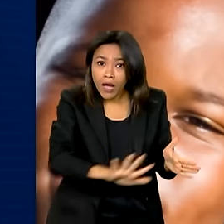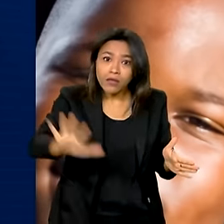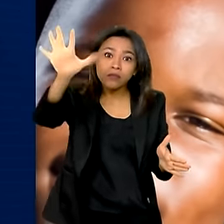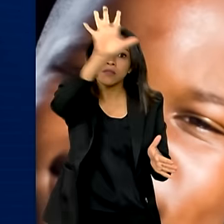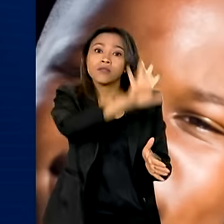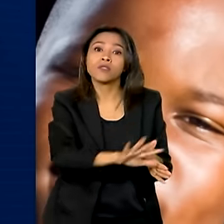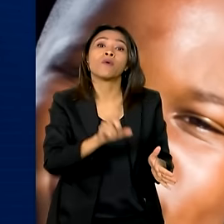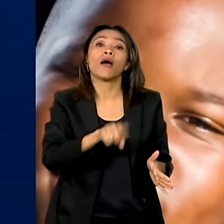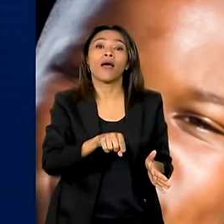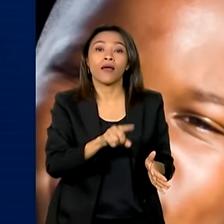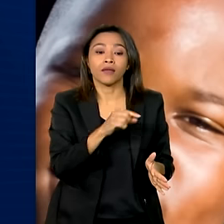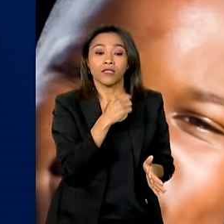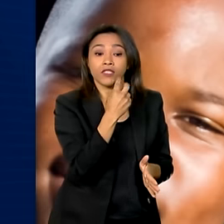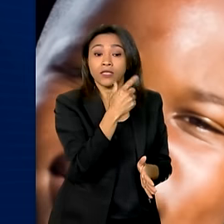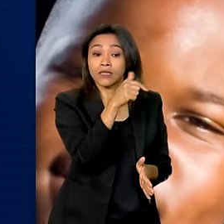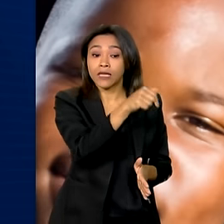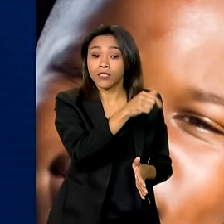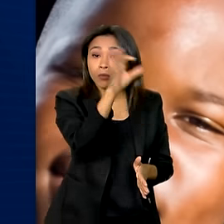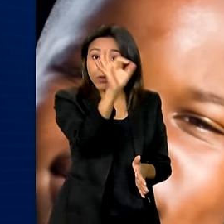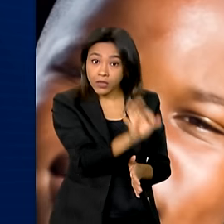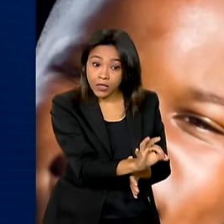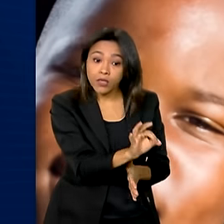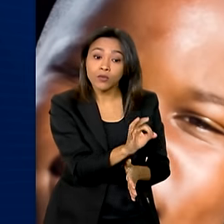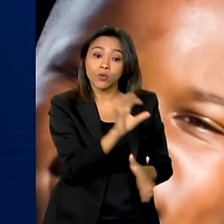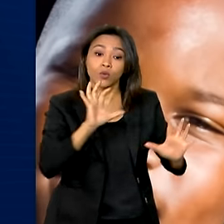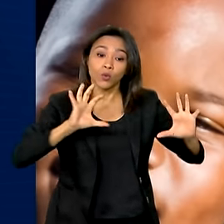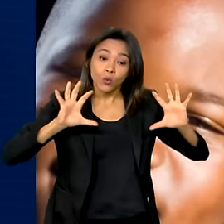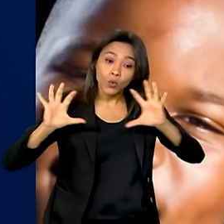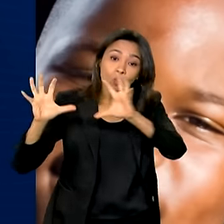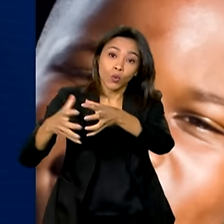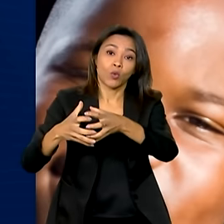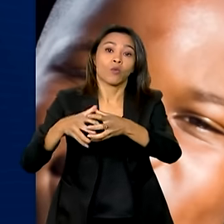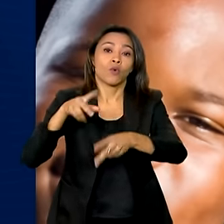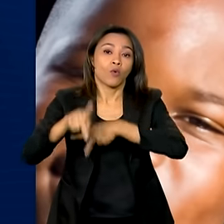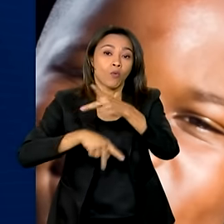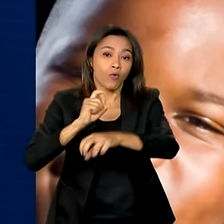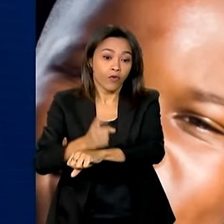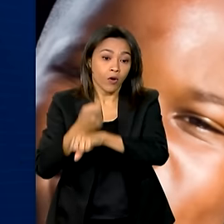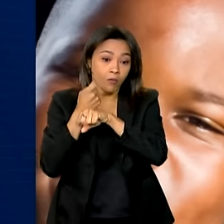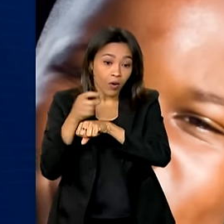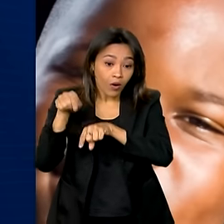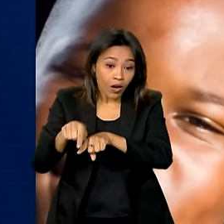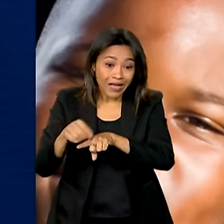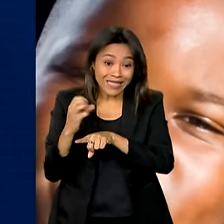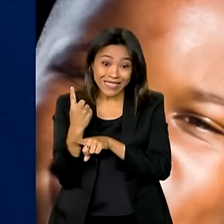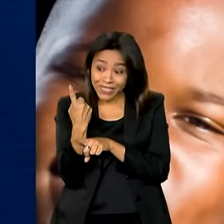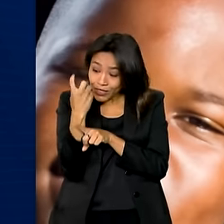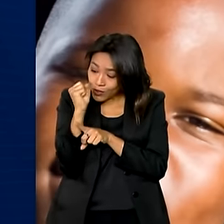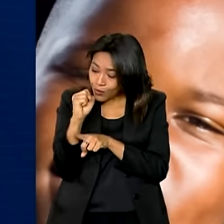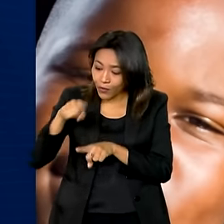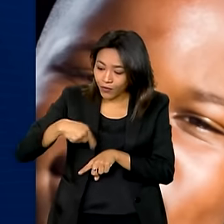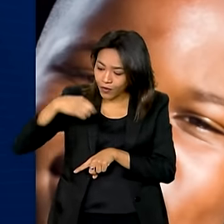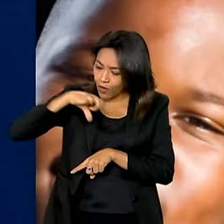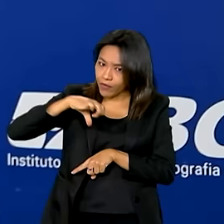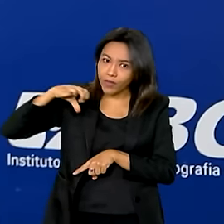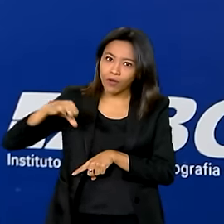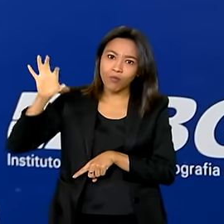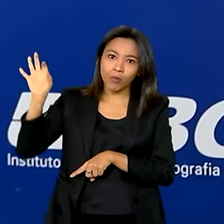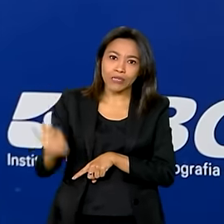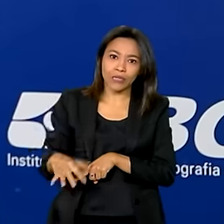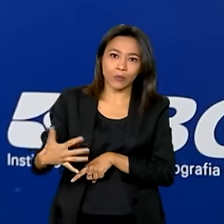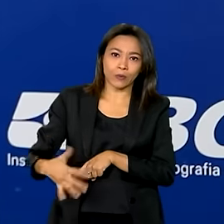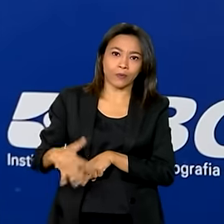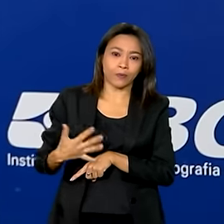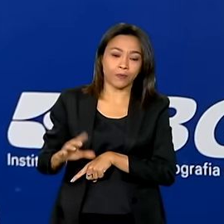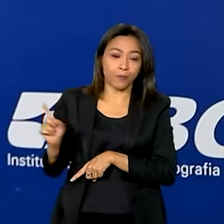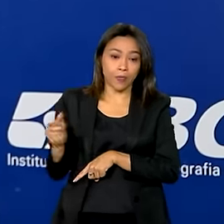o índice é de 7%, na população quilombola alcança 18,99%. Quando